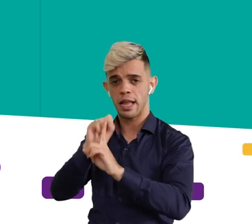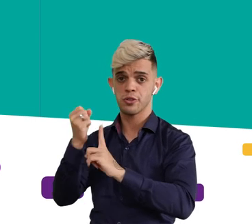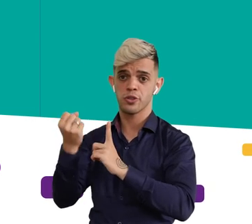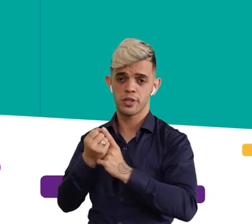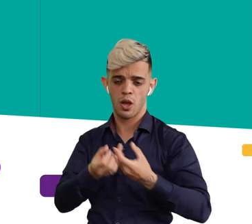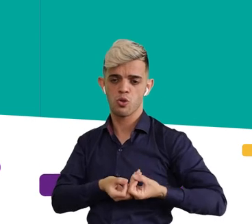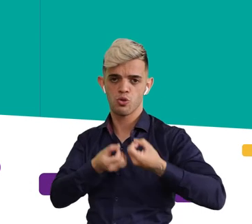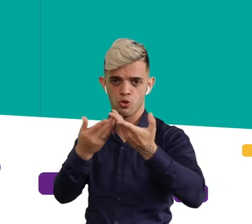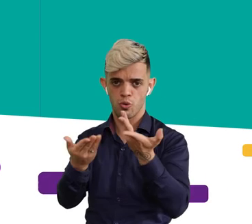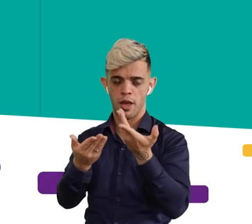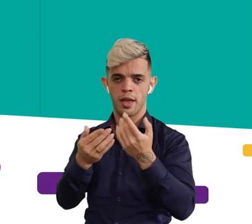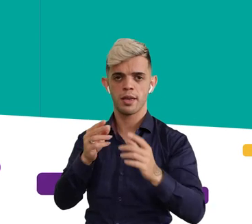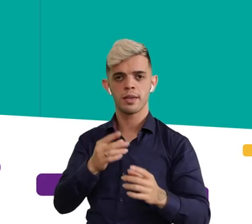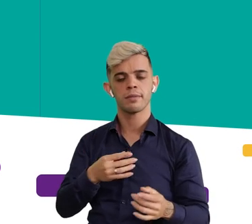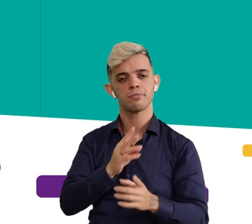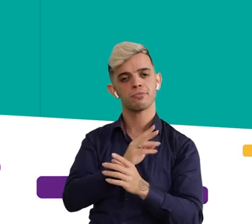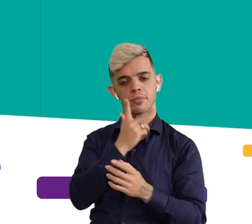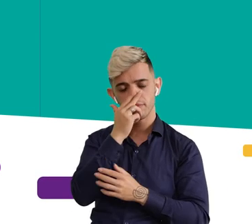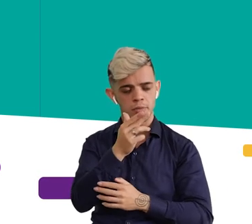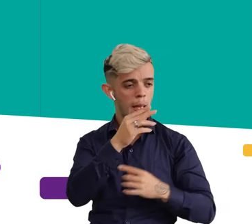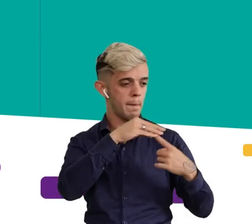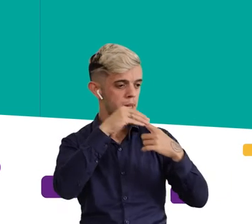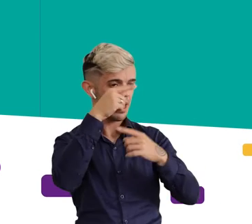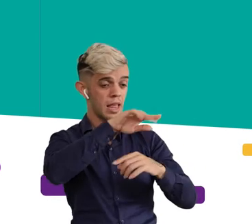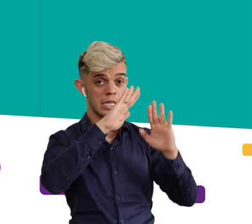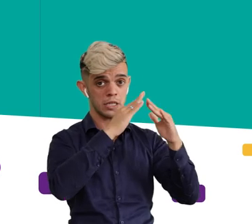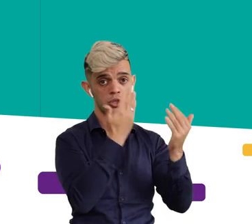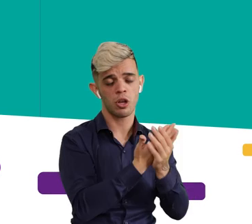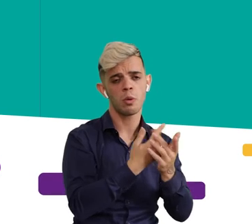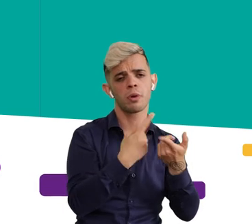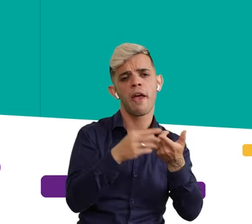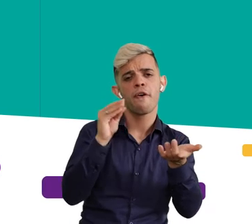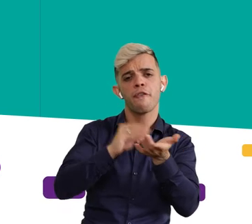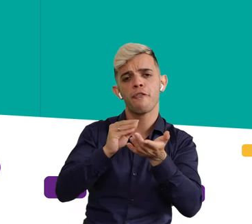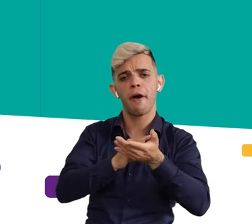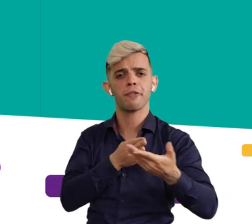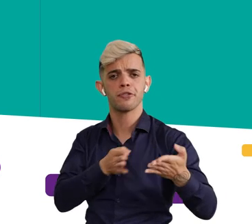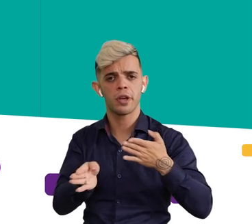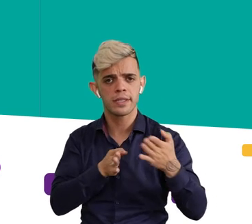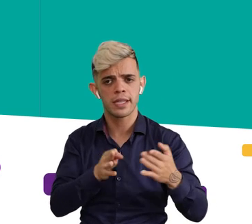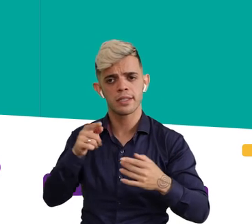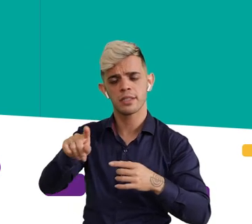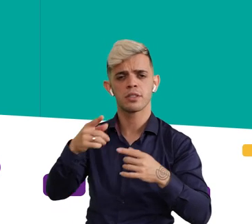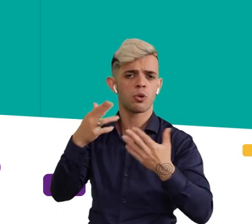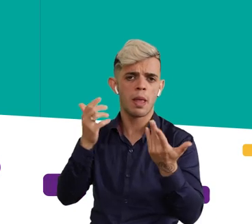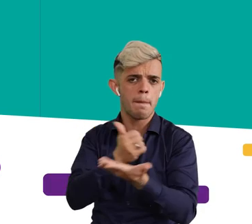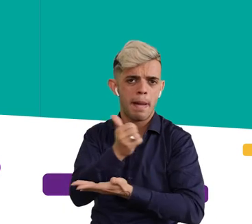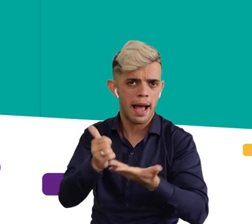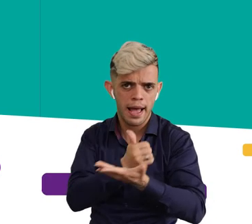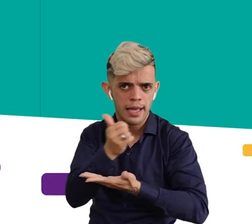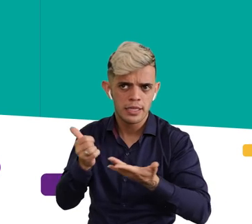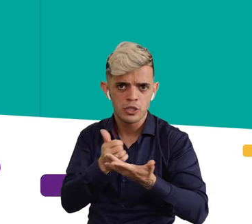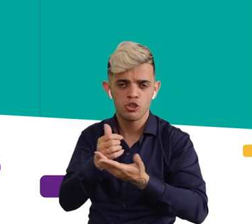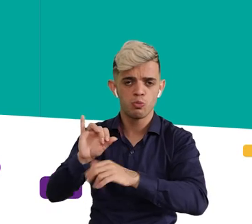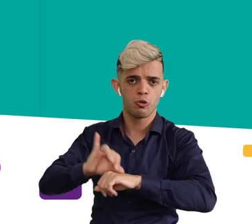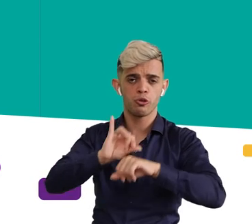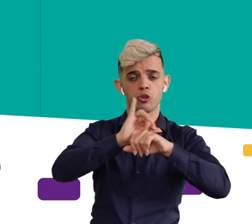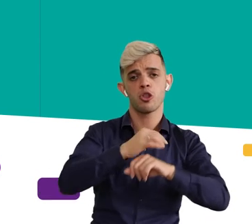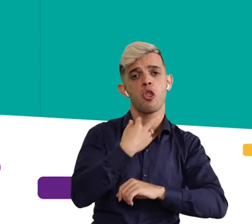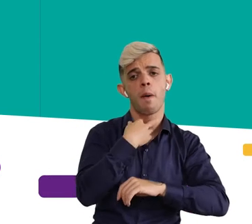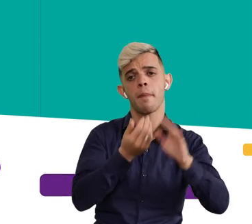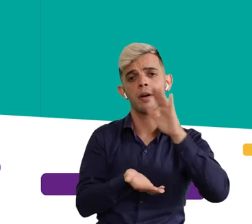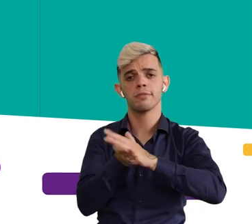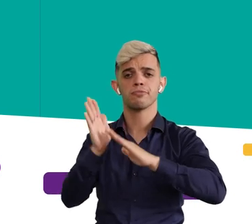para pessoas em situação de vulnerabilidade social, especialmente em caso de unidade escolar, que muitas vezes, por falta de acesso a esse item de higiene